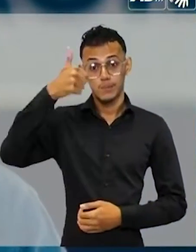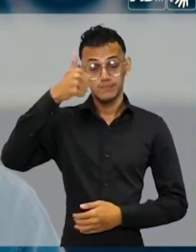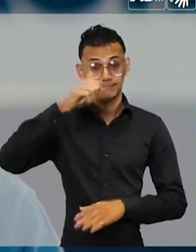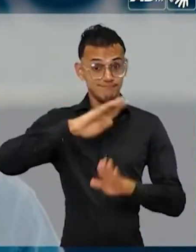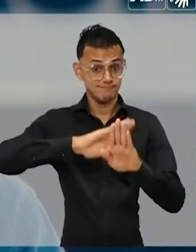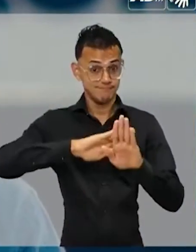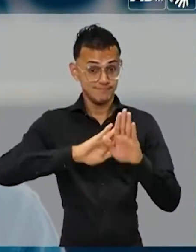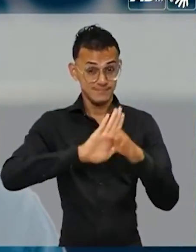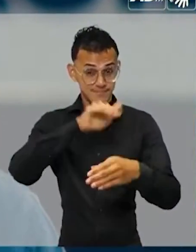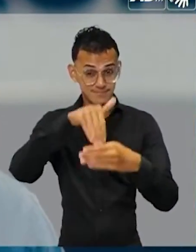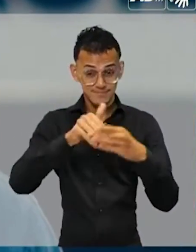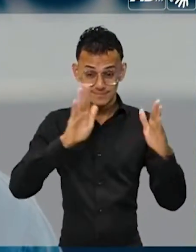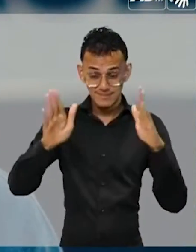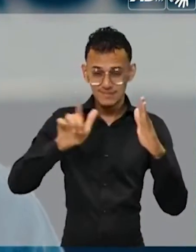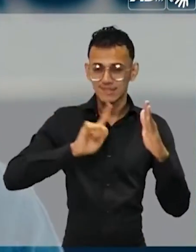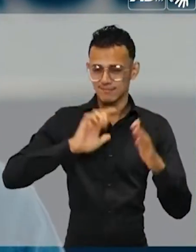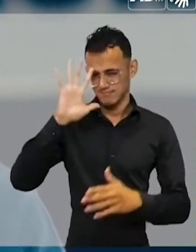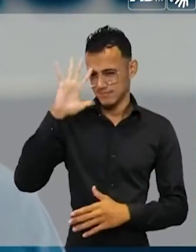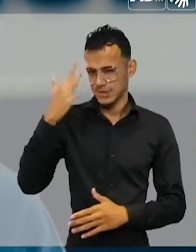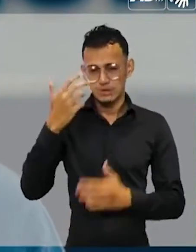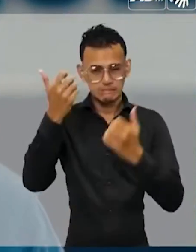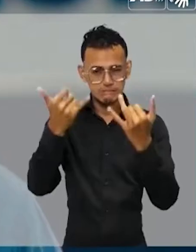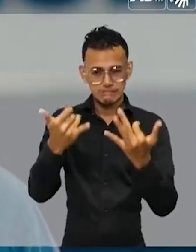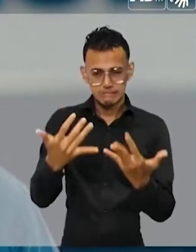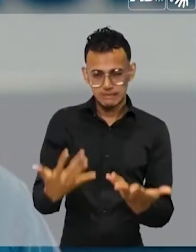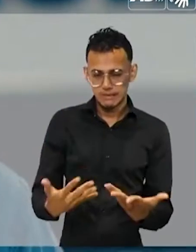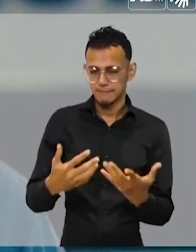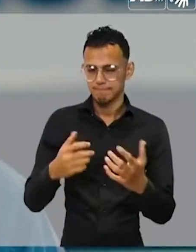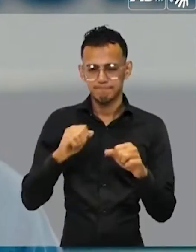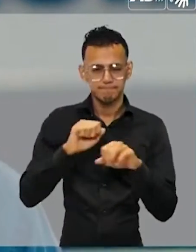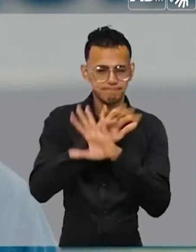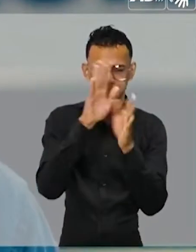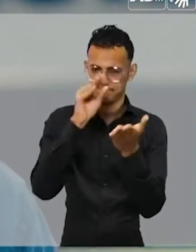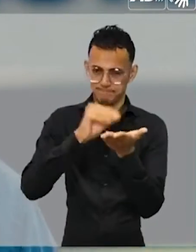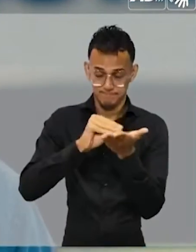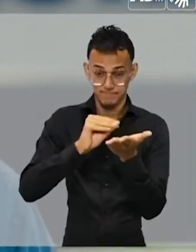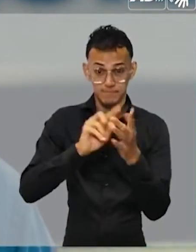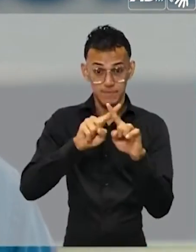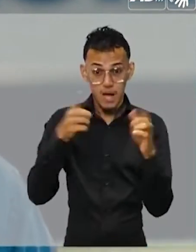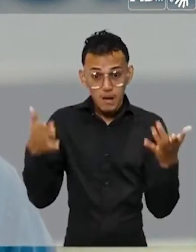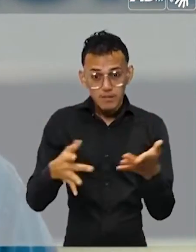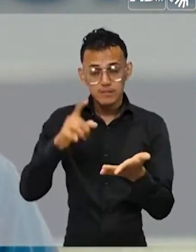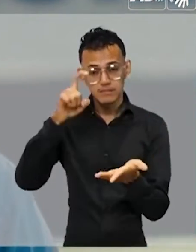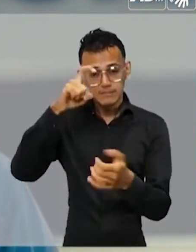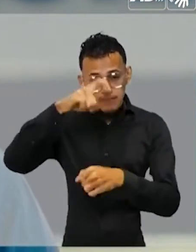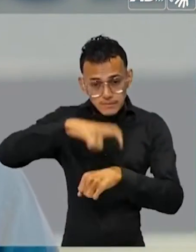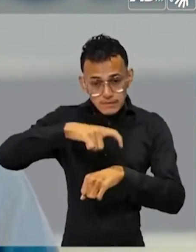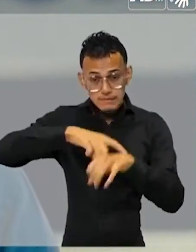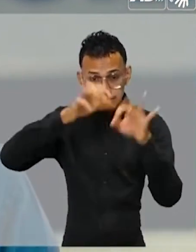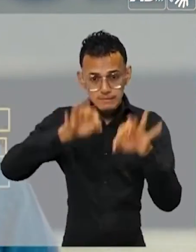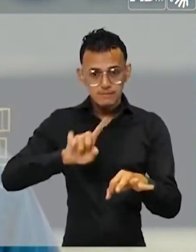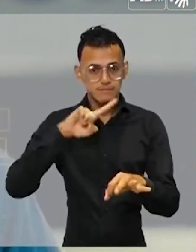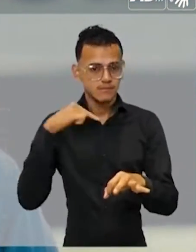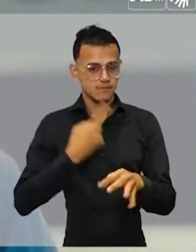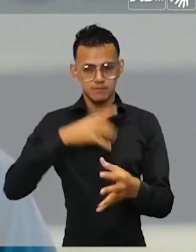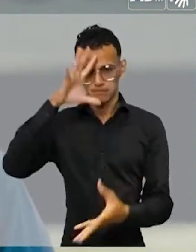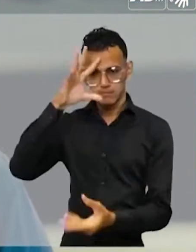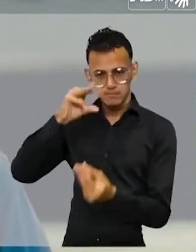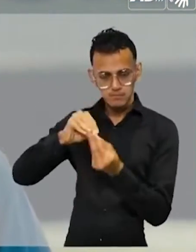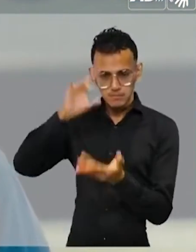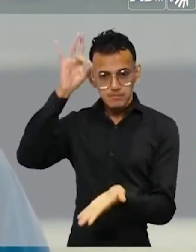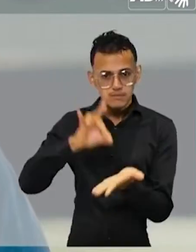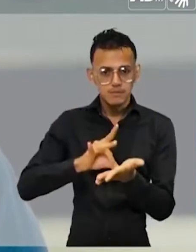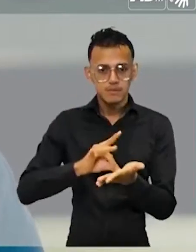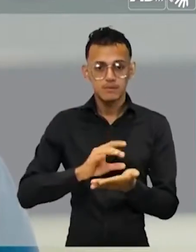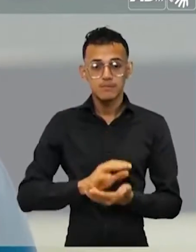teve uma situação que acredito que não tenha sido bem explicada. Mas agora é um bom momento para reestabelecermos a verdade.